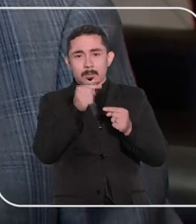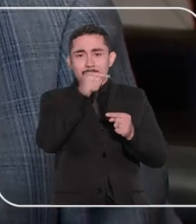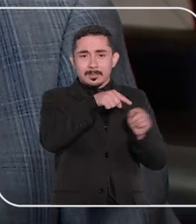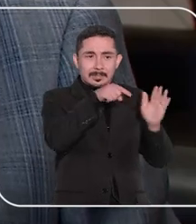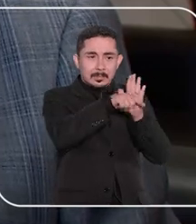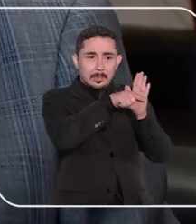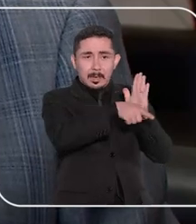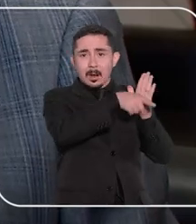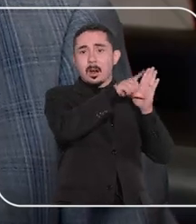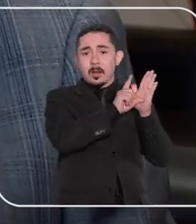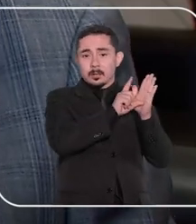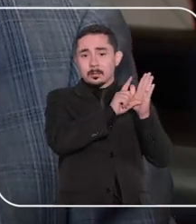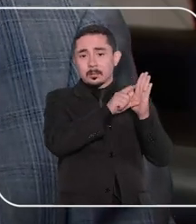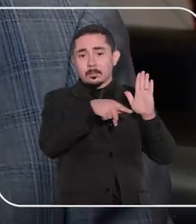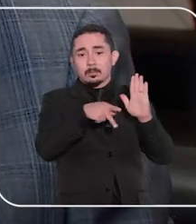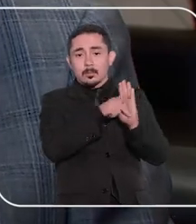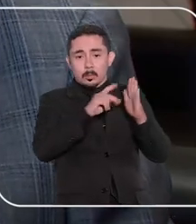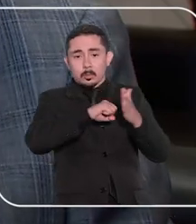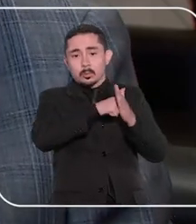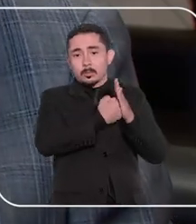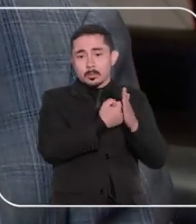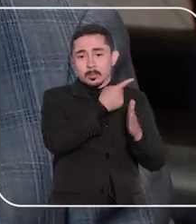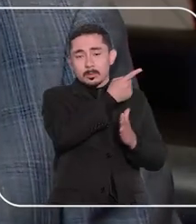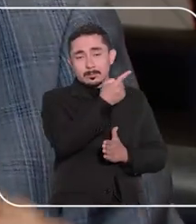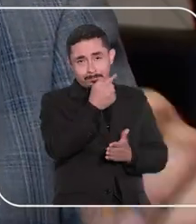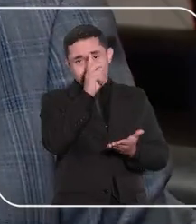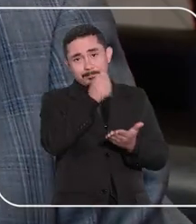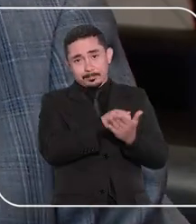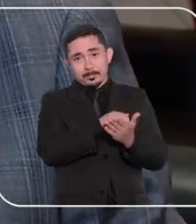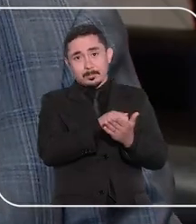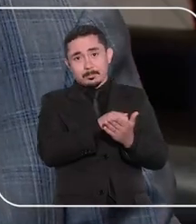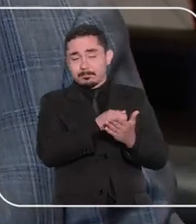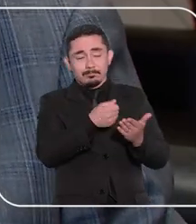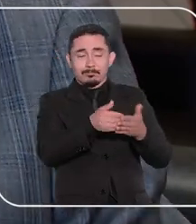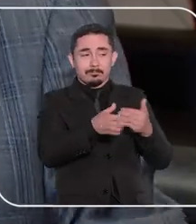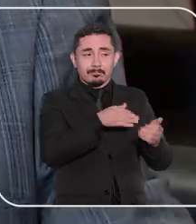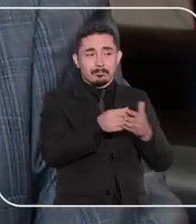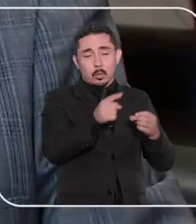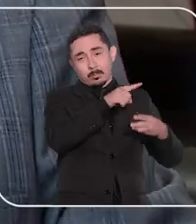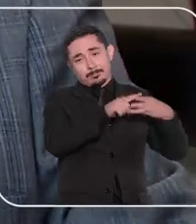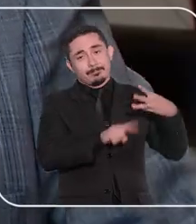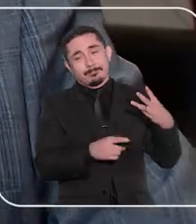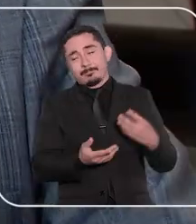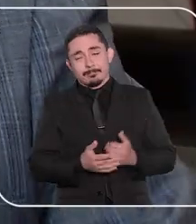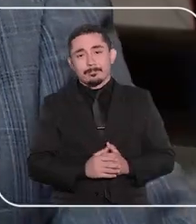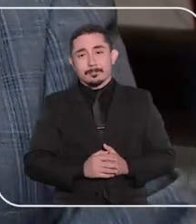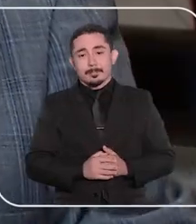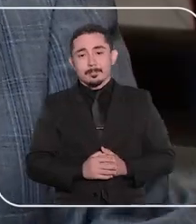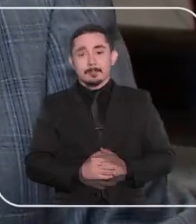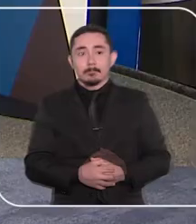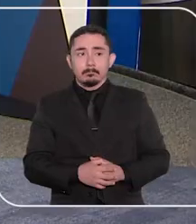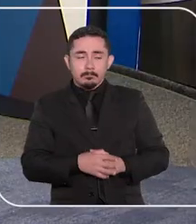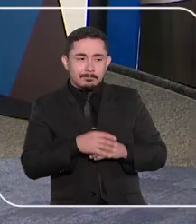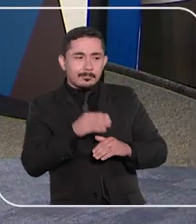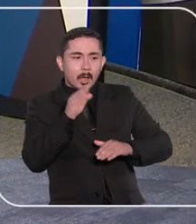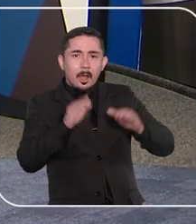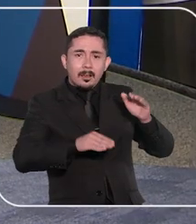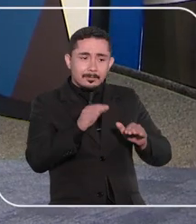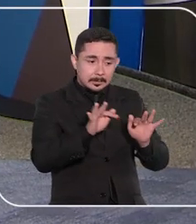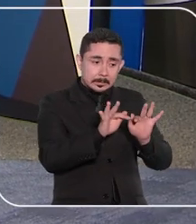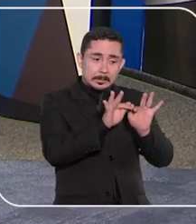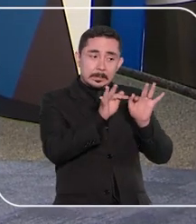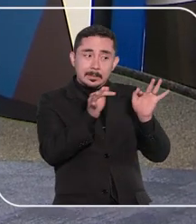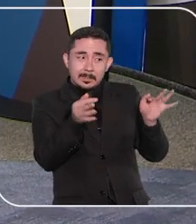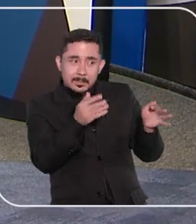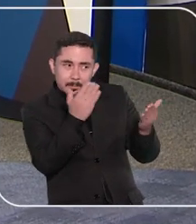que não é o caso de análise antecipada sobre a suspensão das condenações em nenhuma das três situações. Uma simples